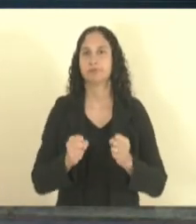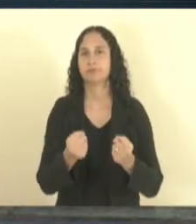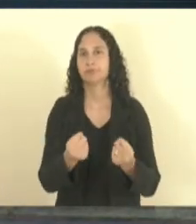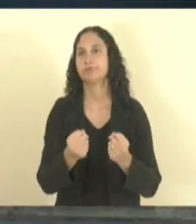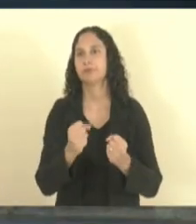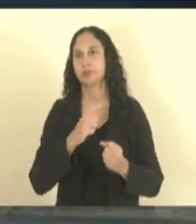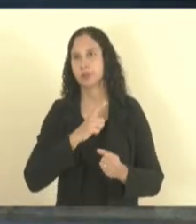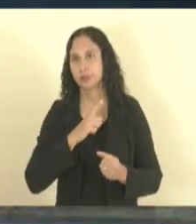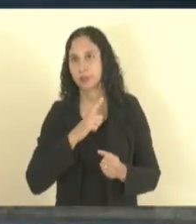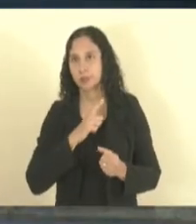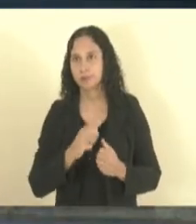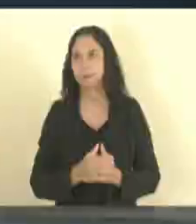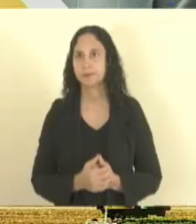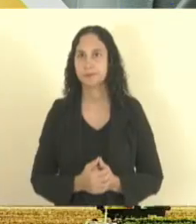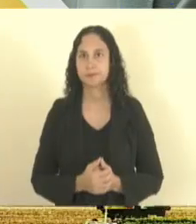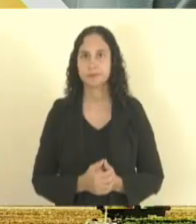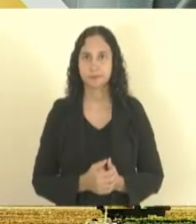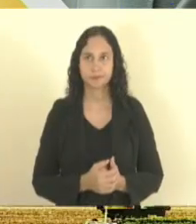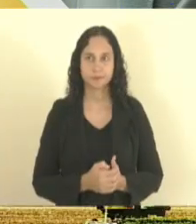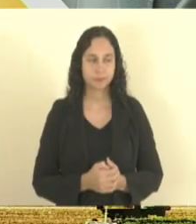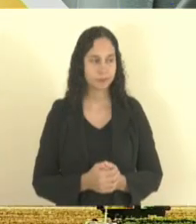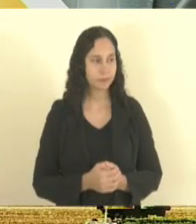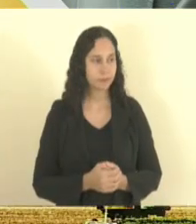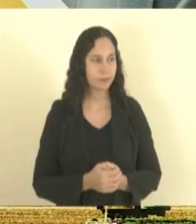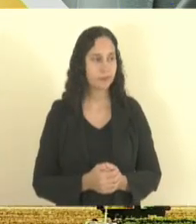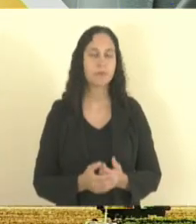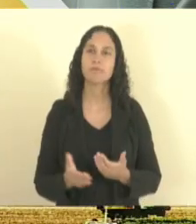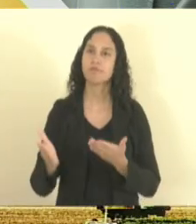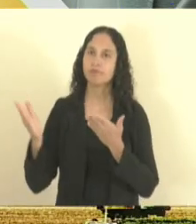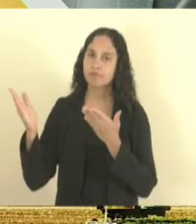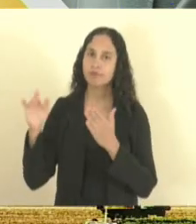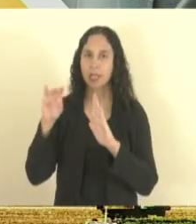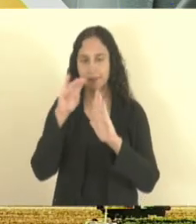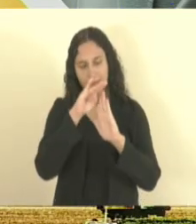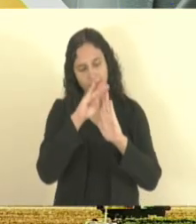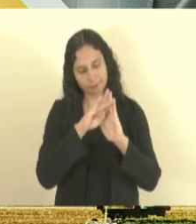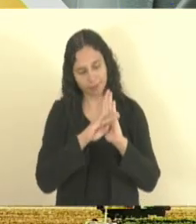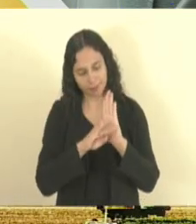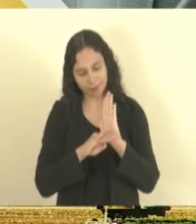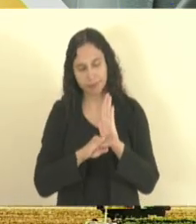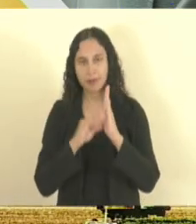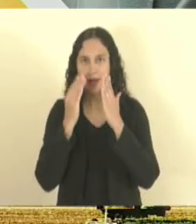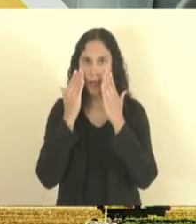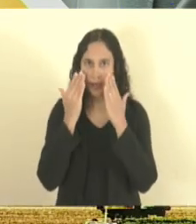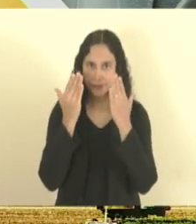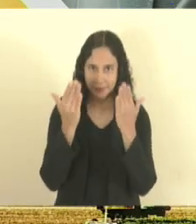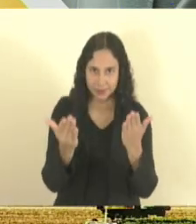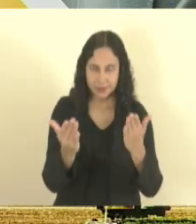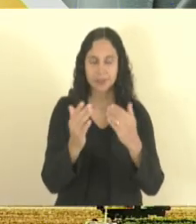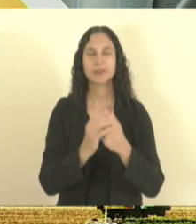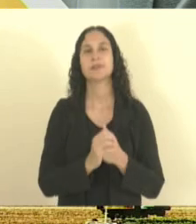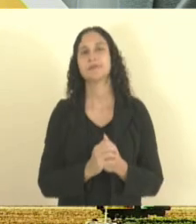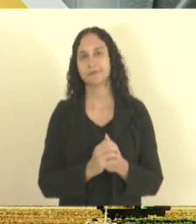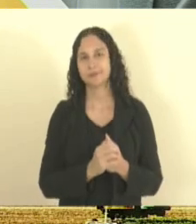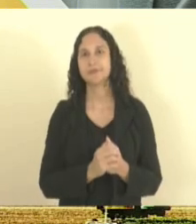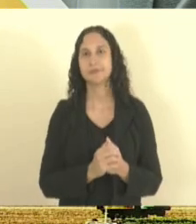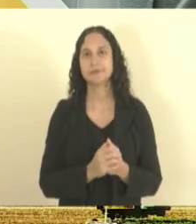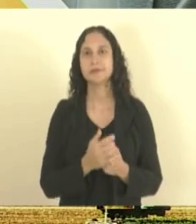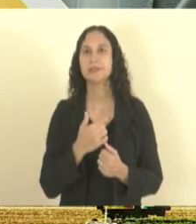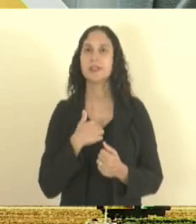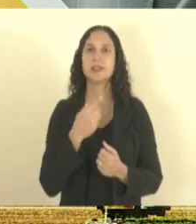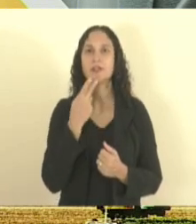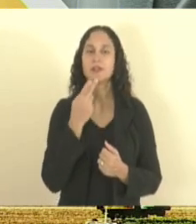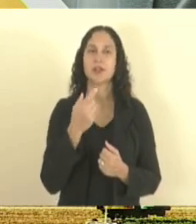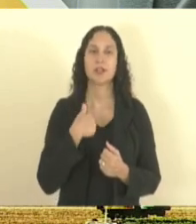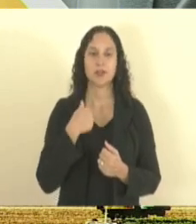bem nossos números são esses eu queria dizer que eu